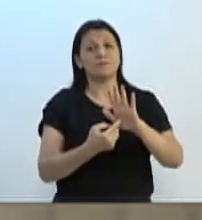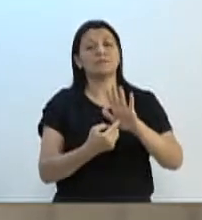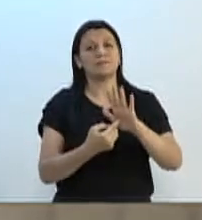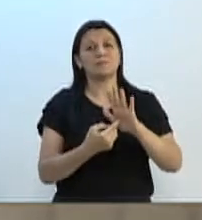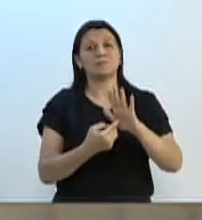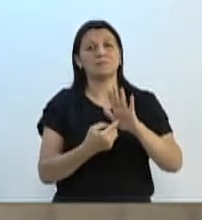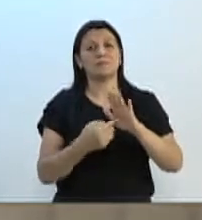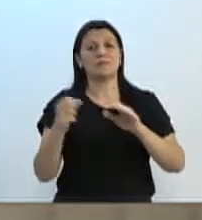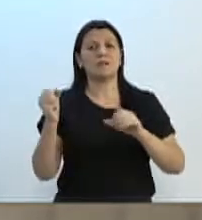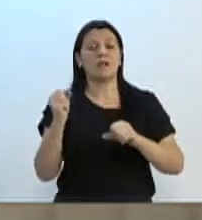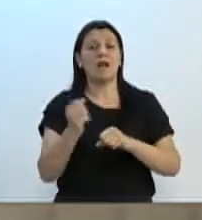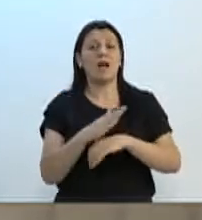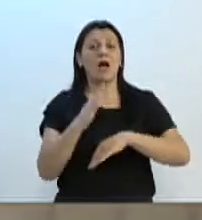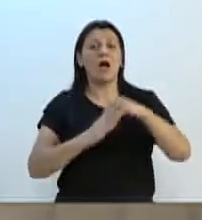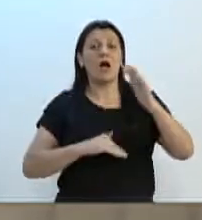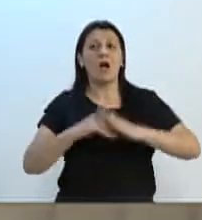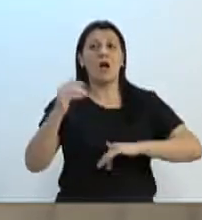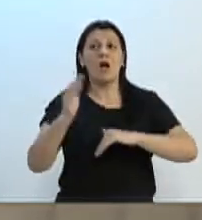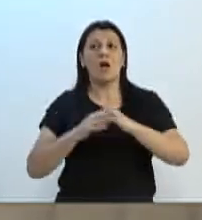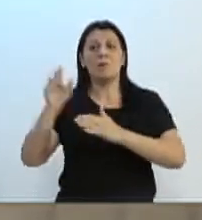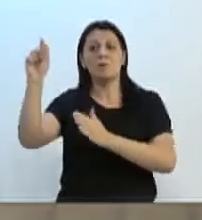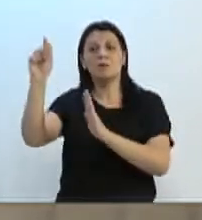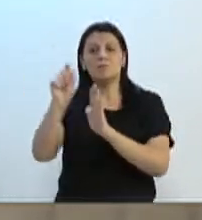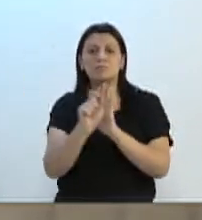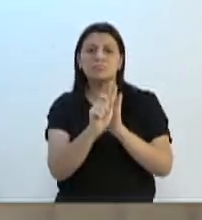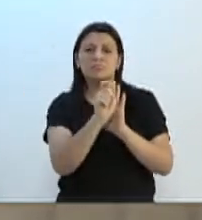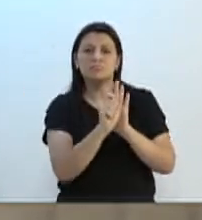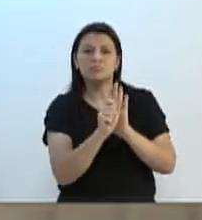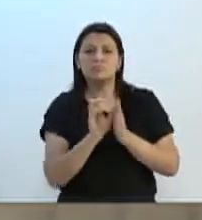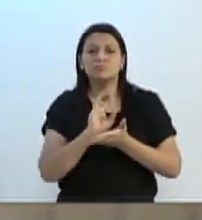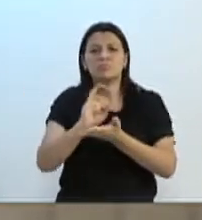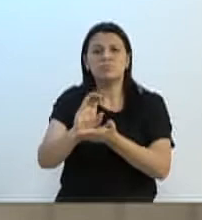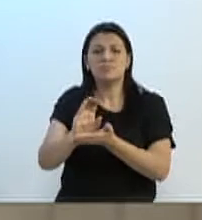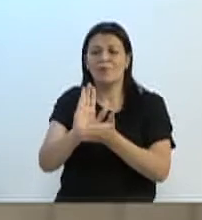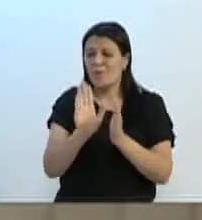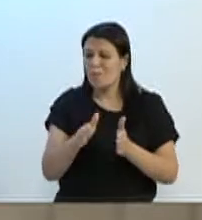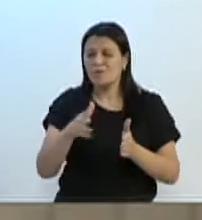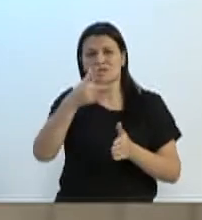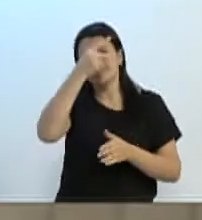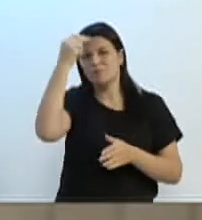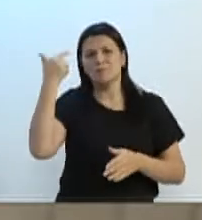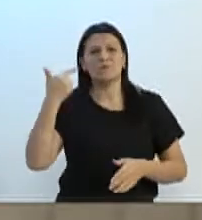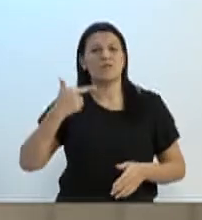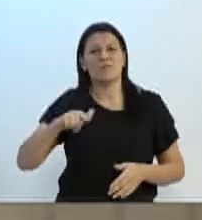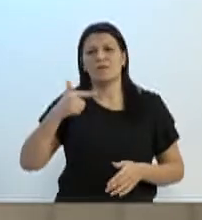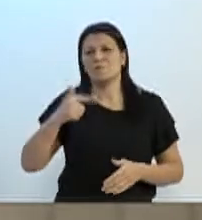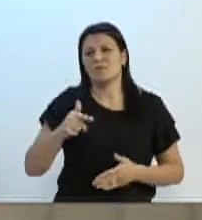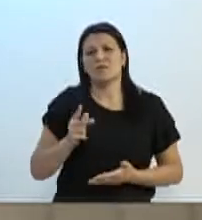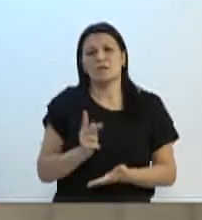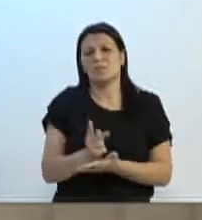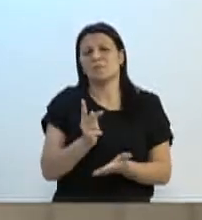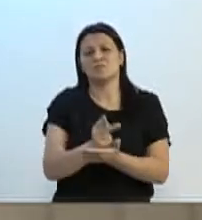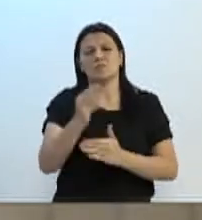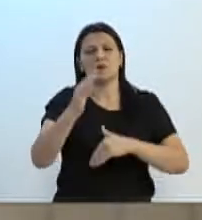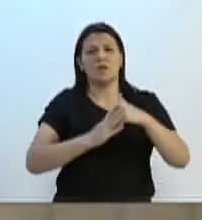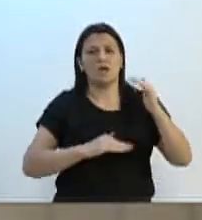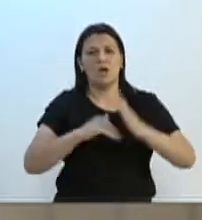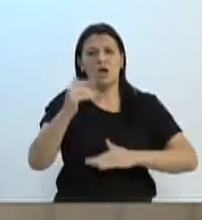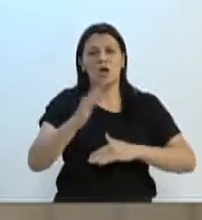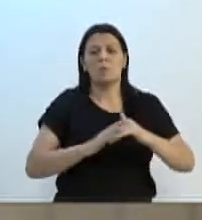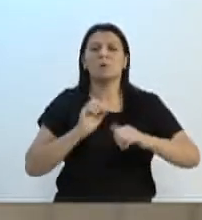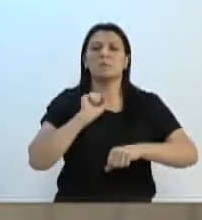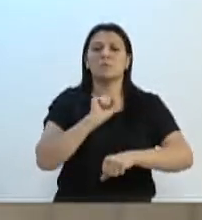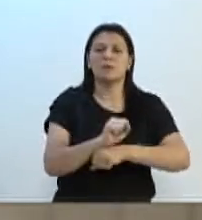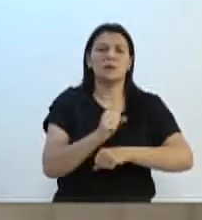aquela obra recebe recursos federais. Se hoje a Prefeitura não tem a condição de continuar as obras nas que estão paradas,